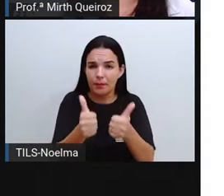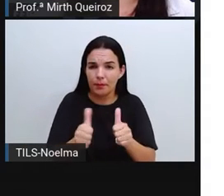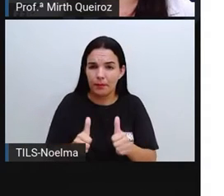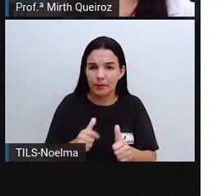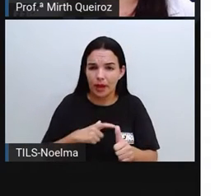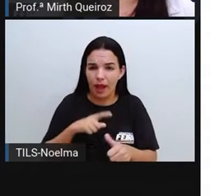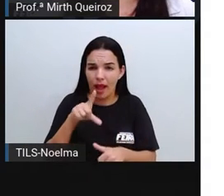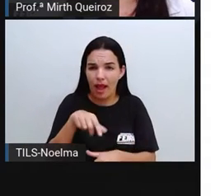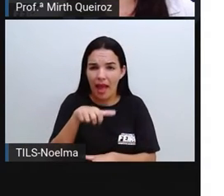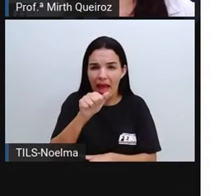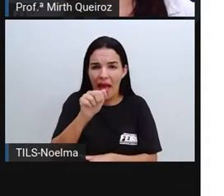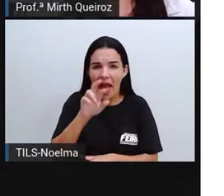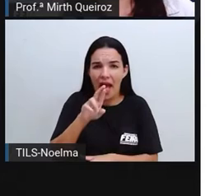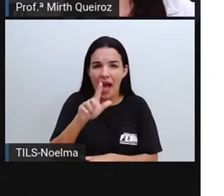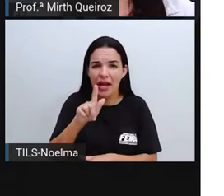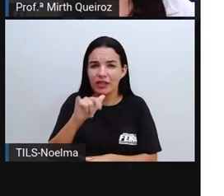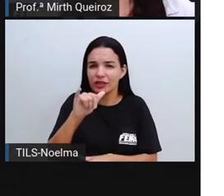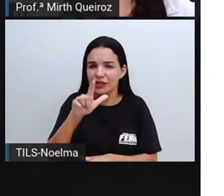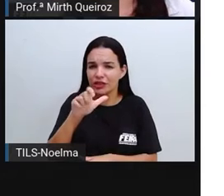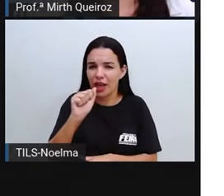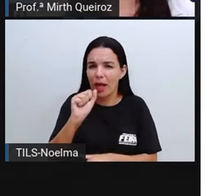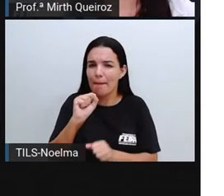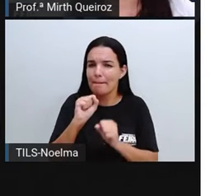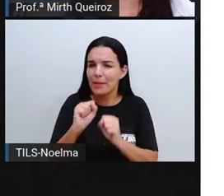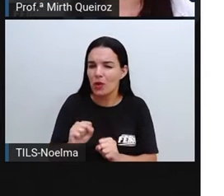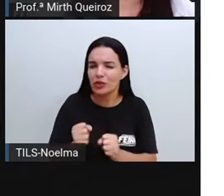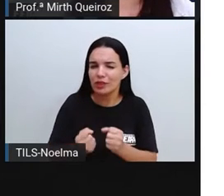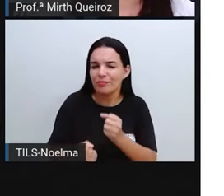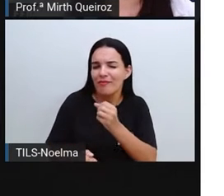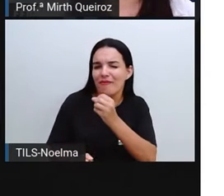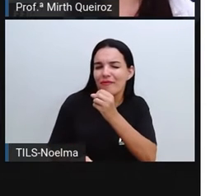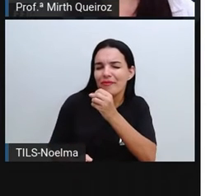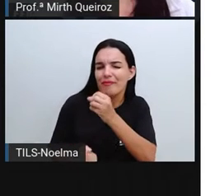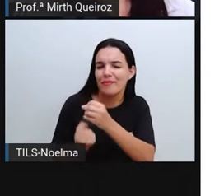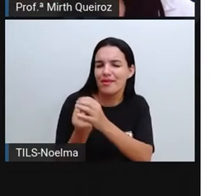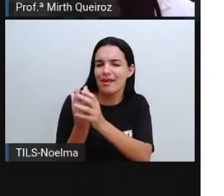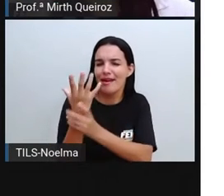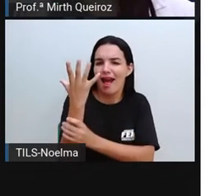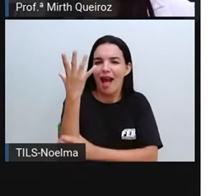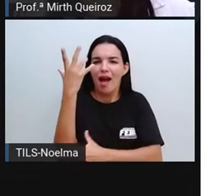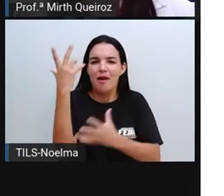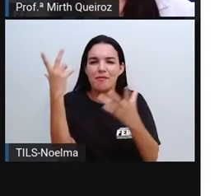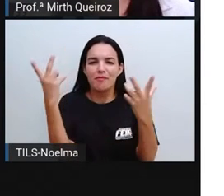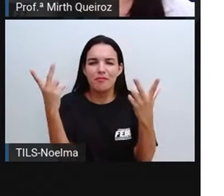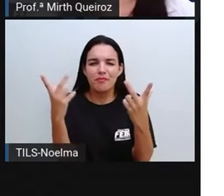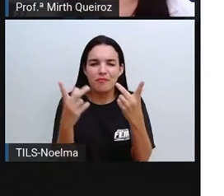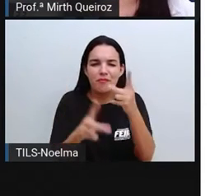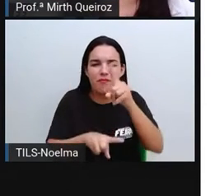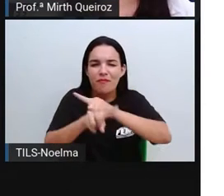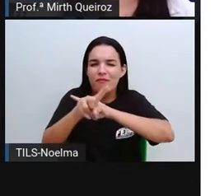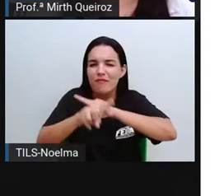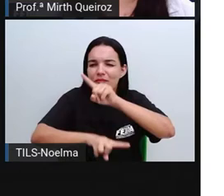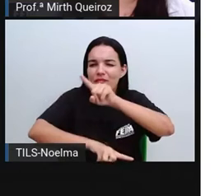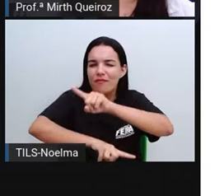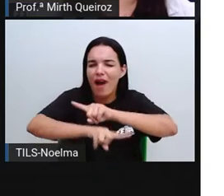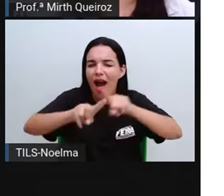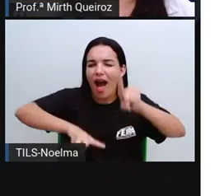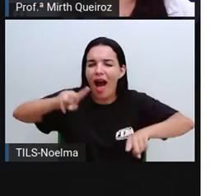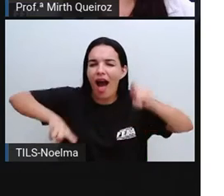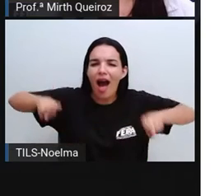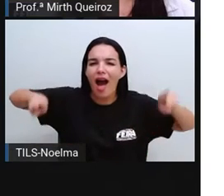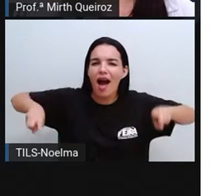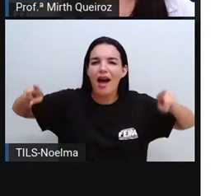é possível criar vários objetos, como vocês viram no próprio vídeo aí, que é o caso de vasos, de potes, panelas.